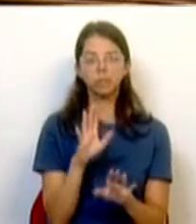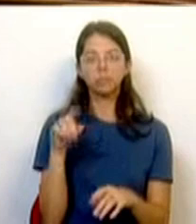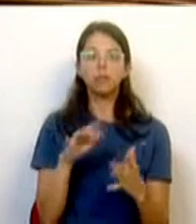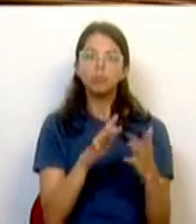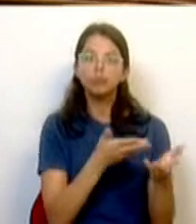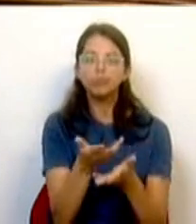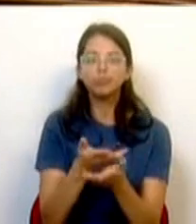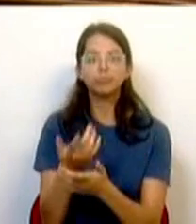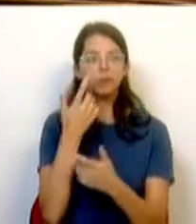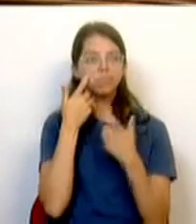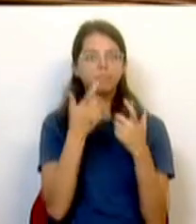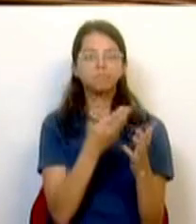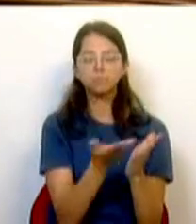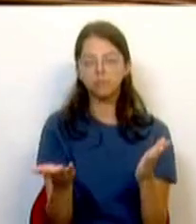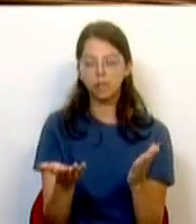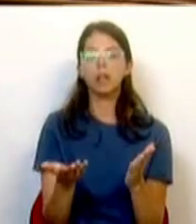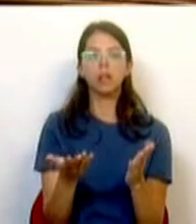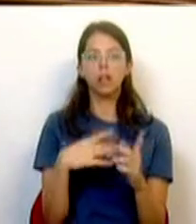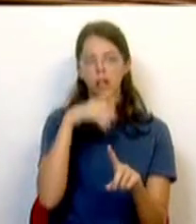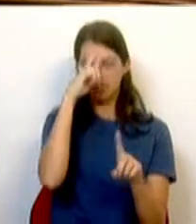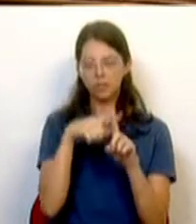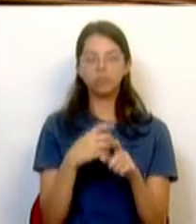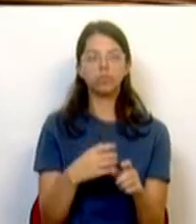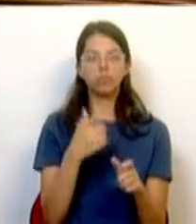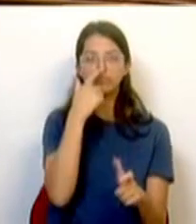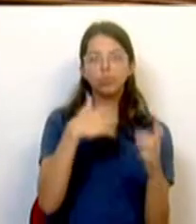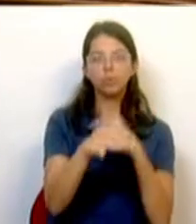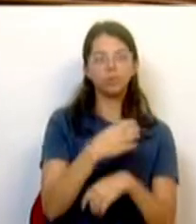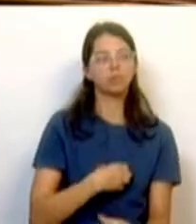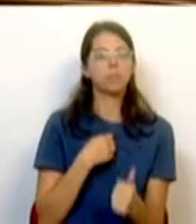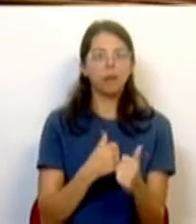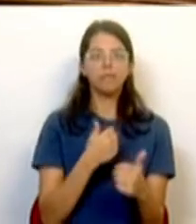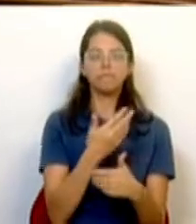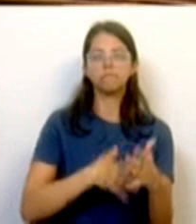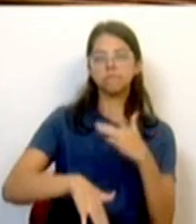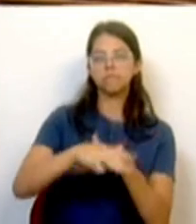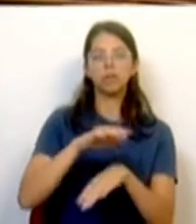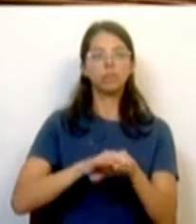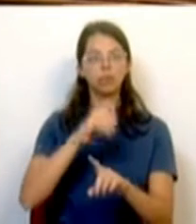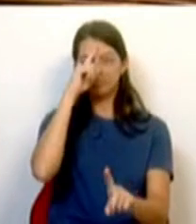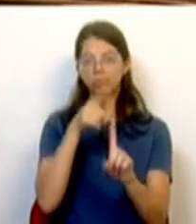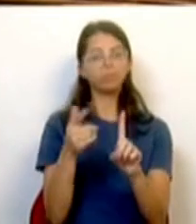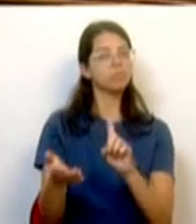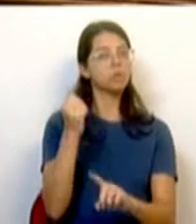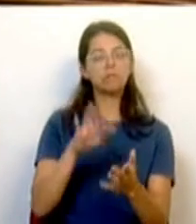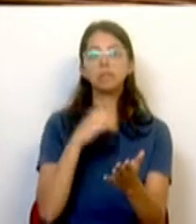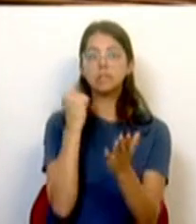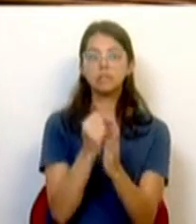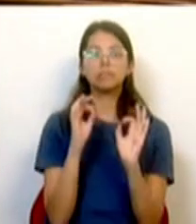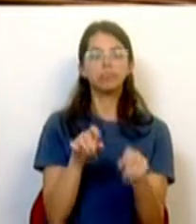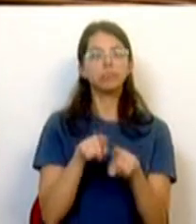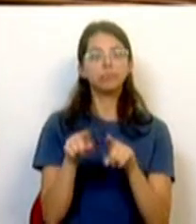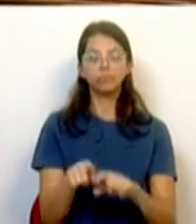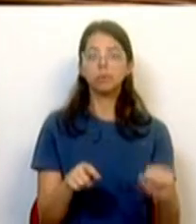proximidade e de visibilidade, no sentido de realizar o bem-estar das populações, que é essa sempre a nossa meta, é essa a aspiração da